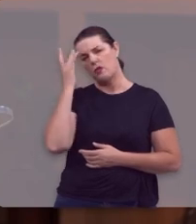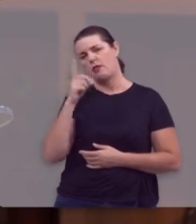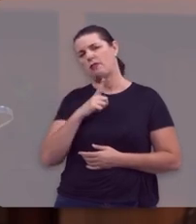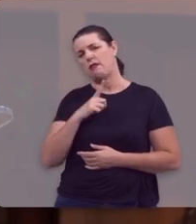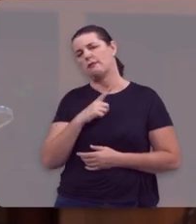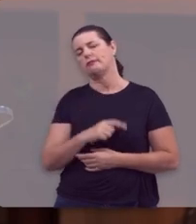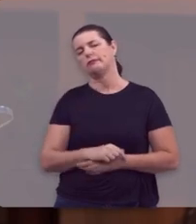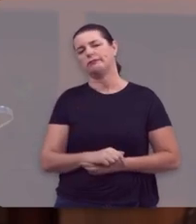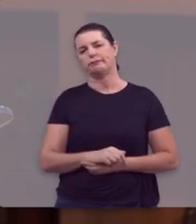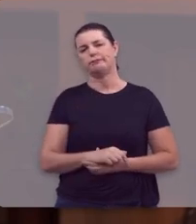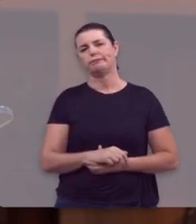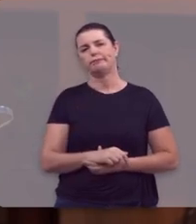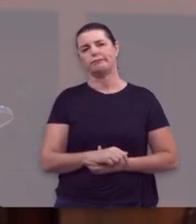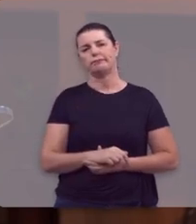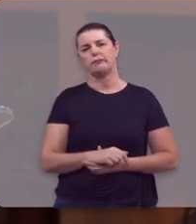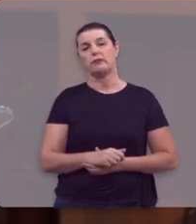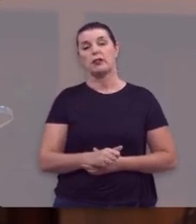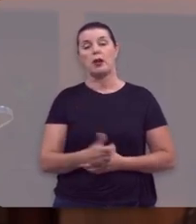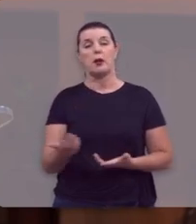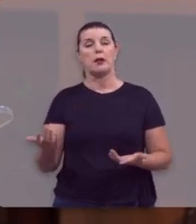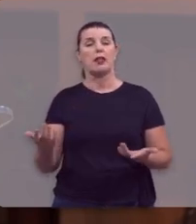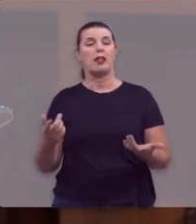Muitas pessoas estão assim.